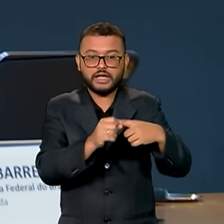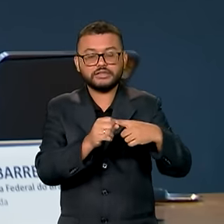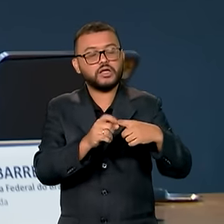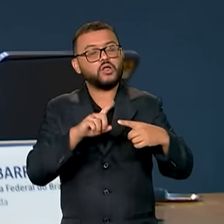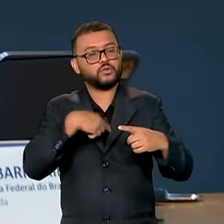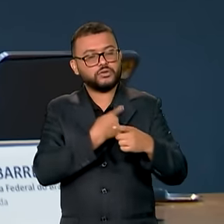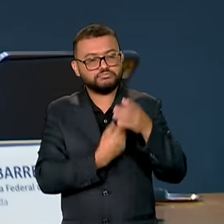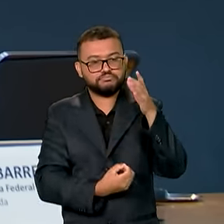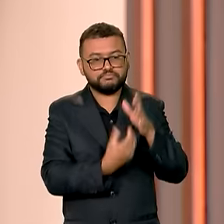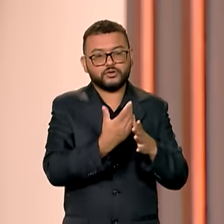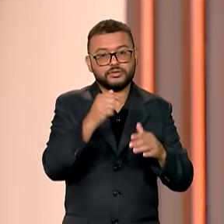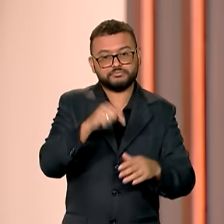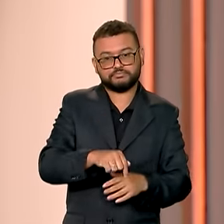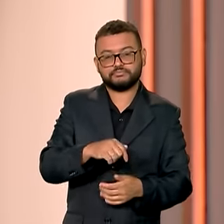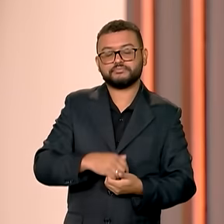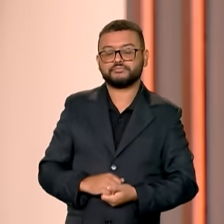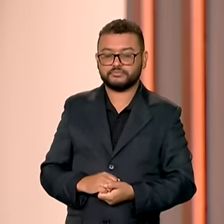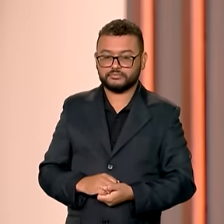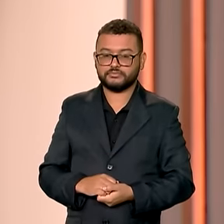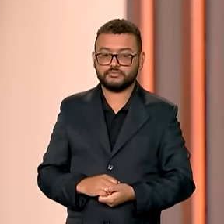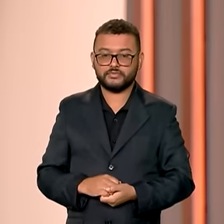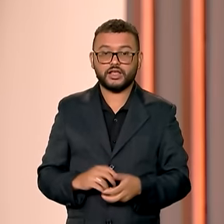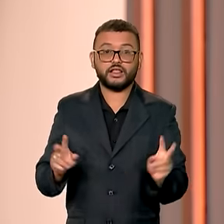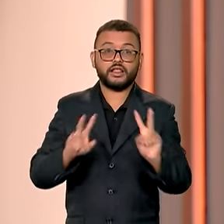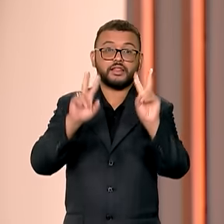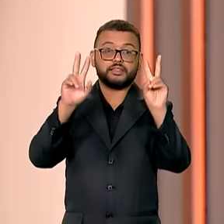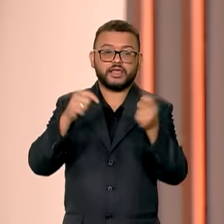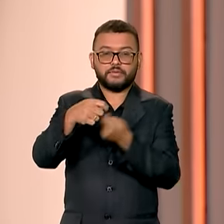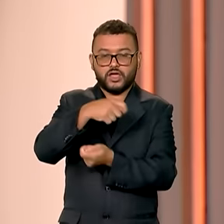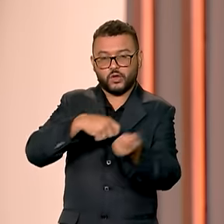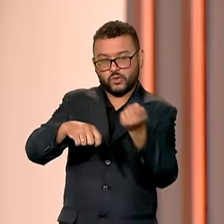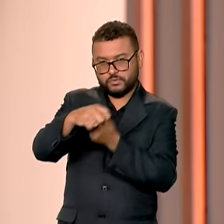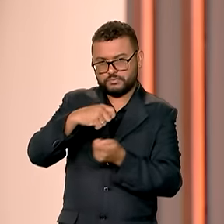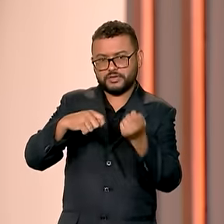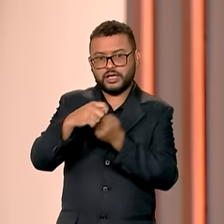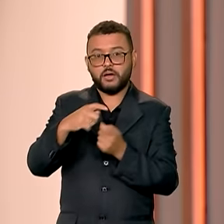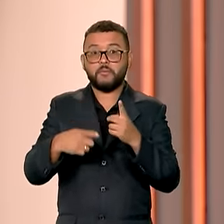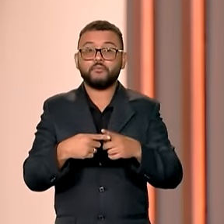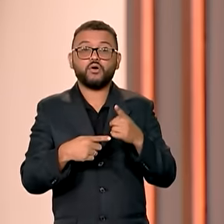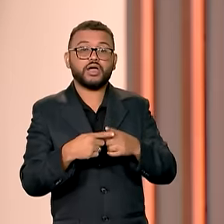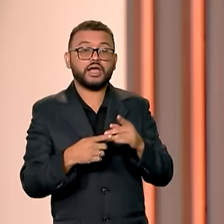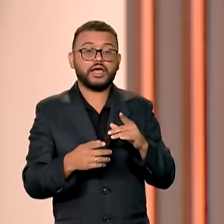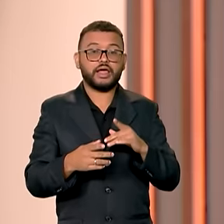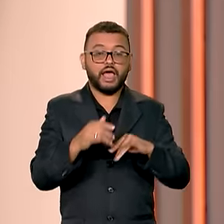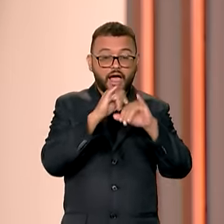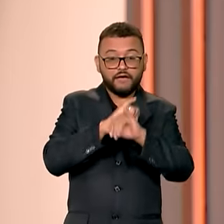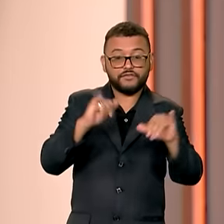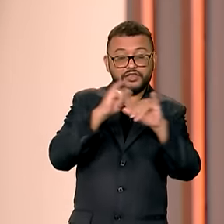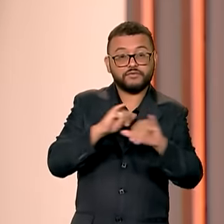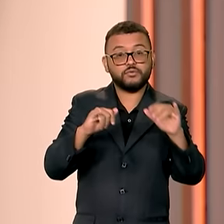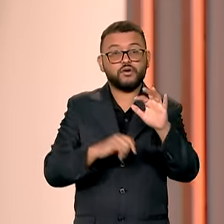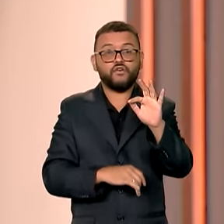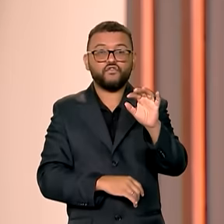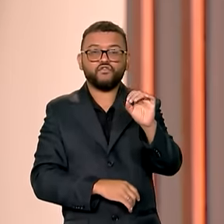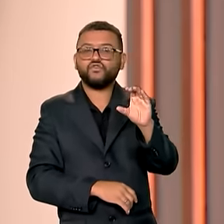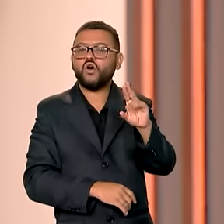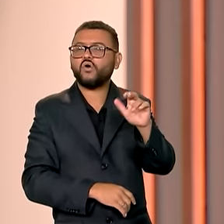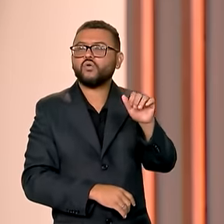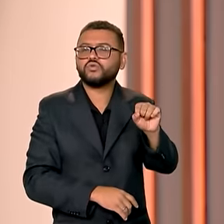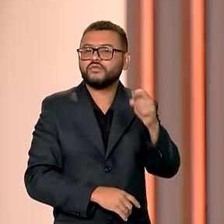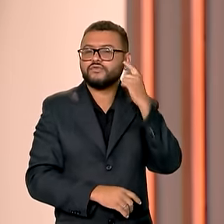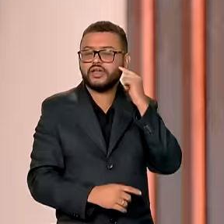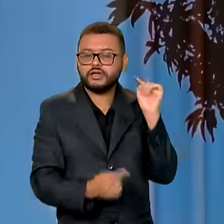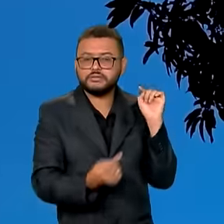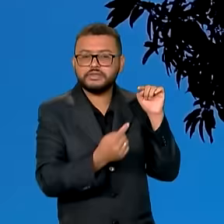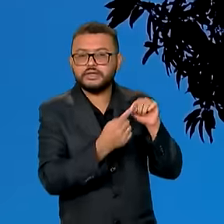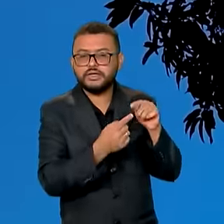nós lançamos aqui. E o assunto ainda é a economia, isso porque o último boletim Focus, que é a estimativa